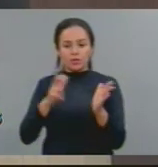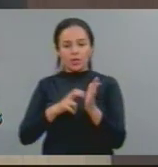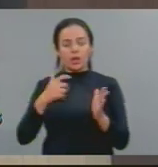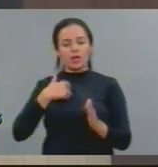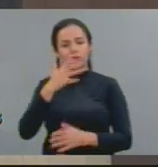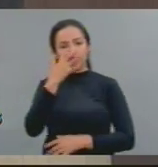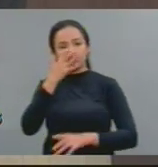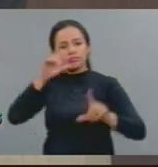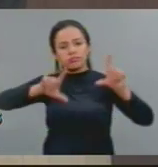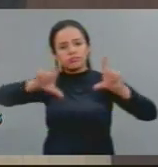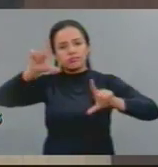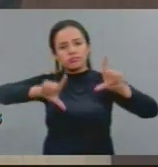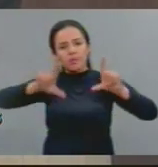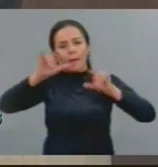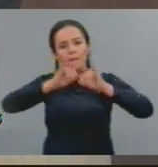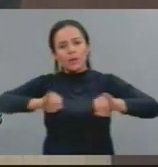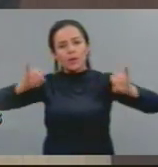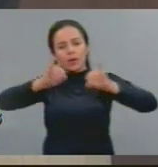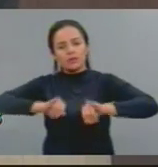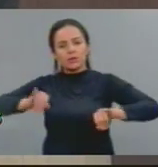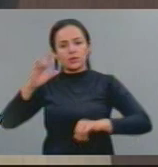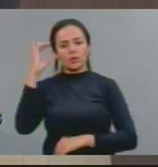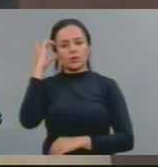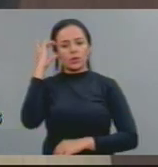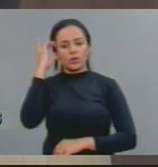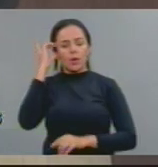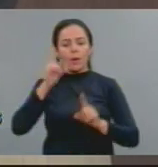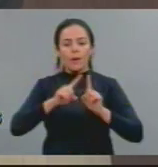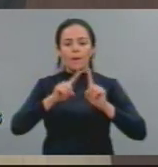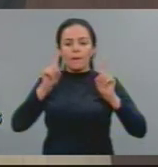propaganda do governo Dilma sobre o plano safra.